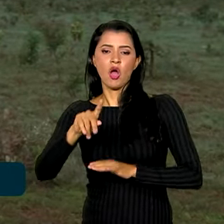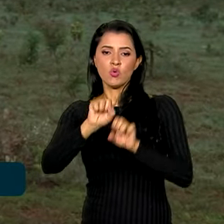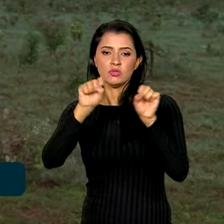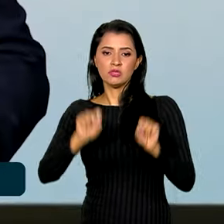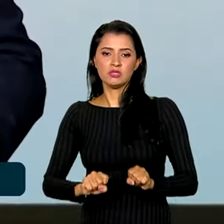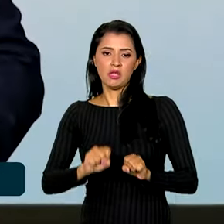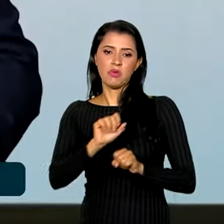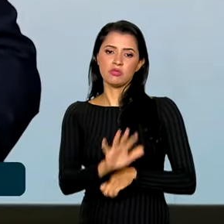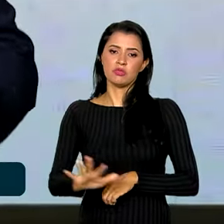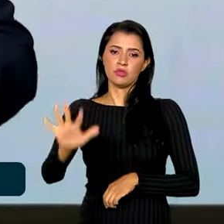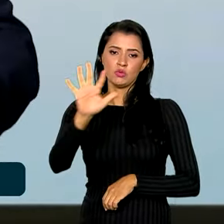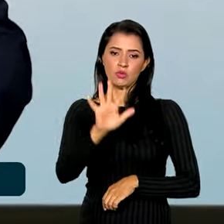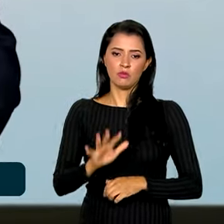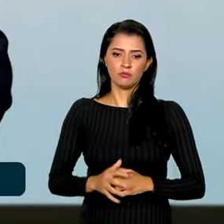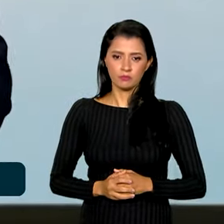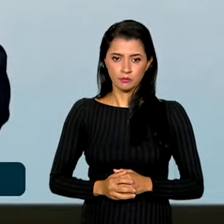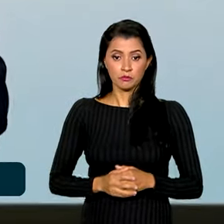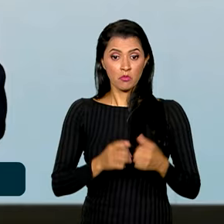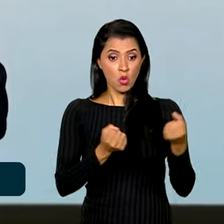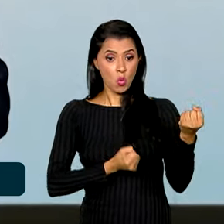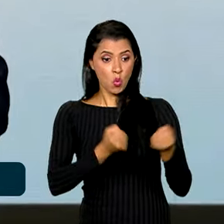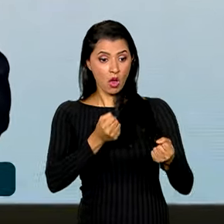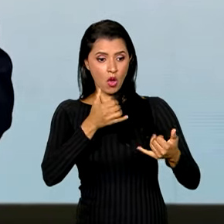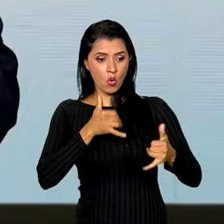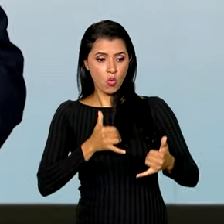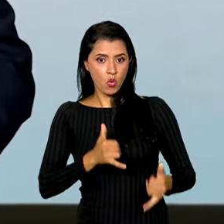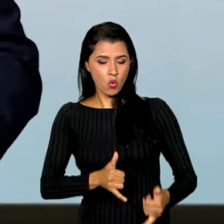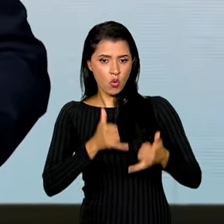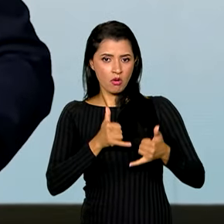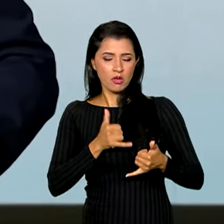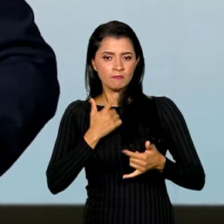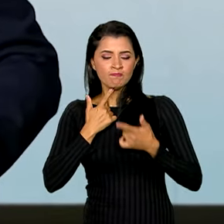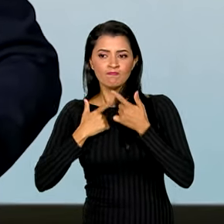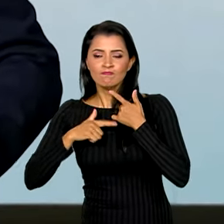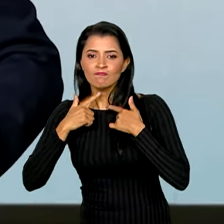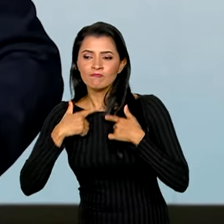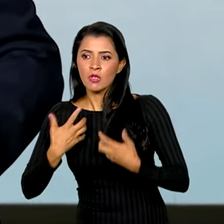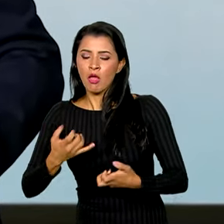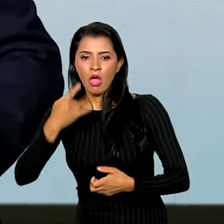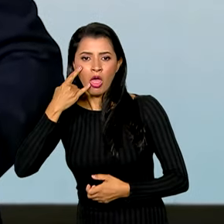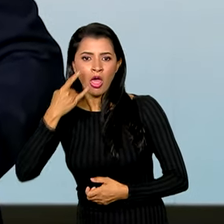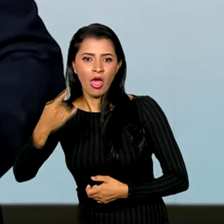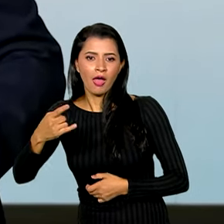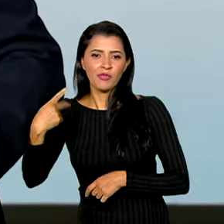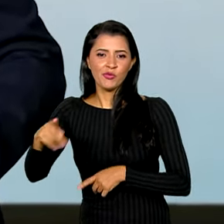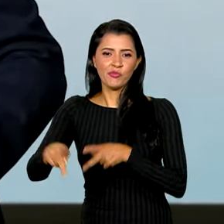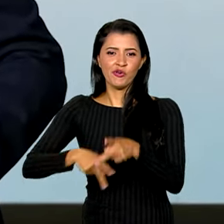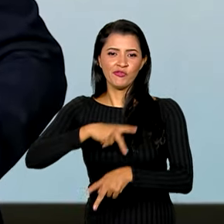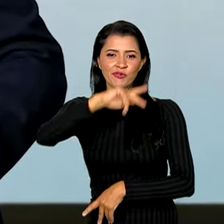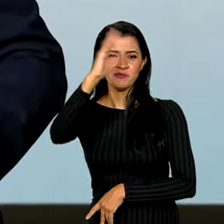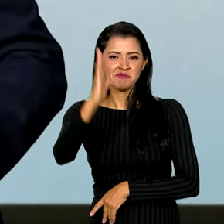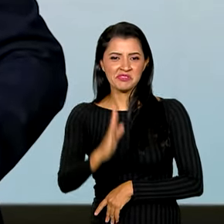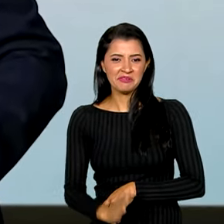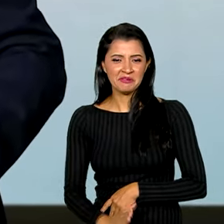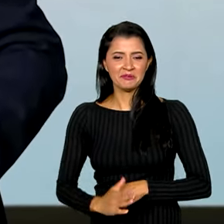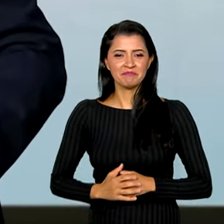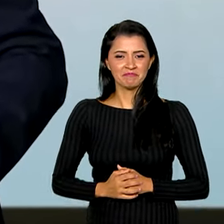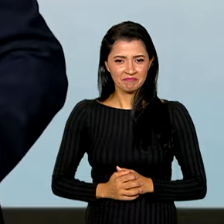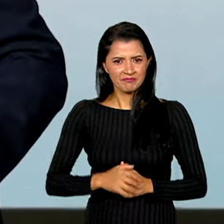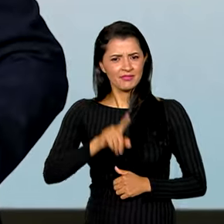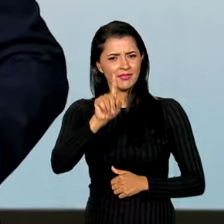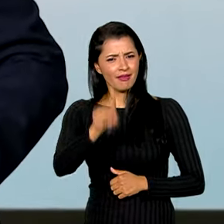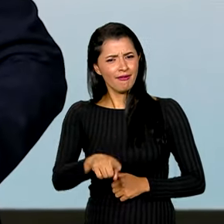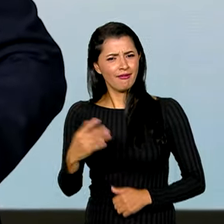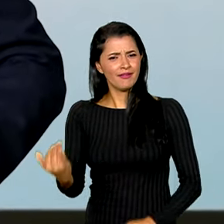nacional. O carro elétrico caiu no gosto do povo brasileiro e é